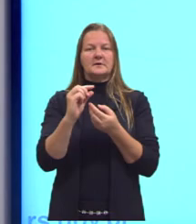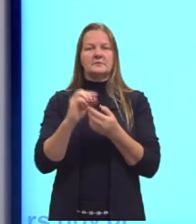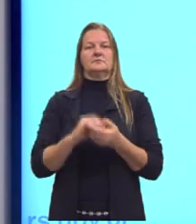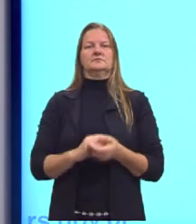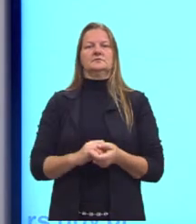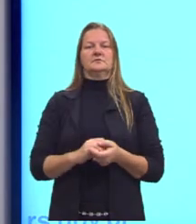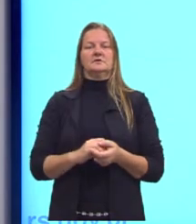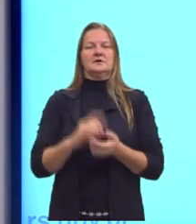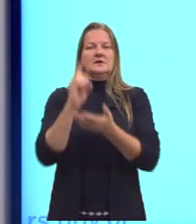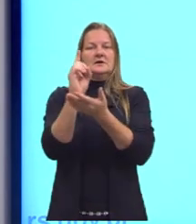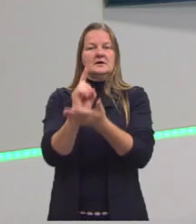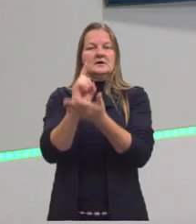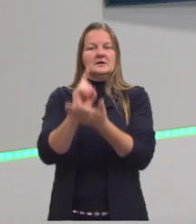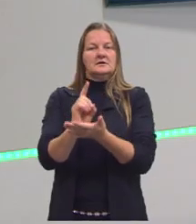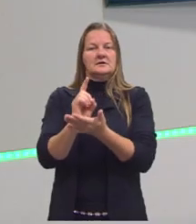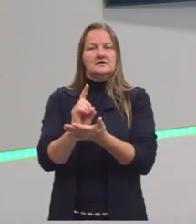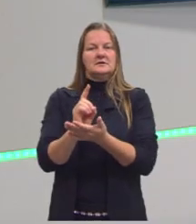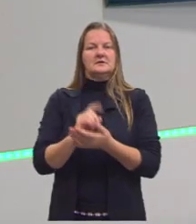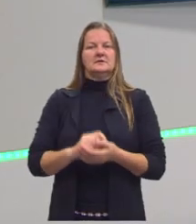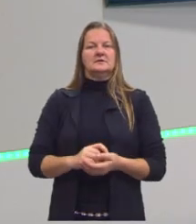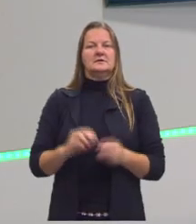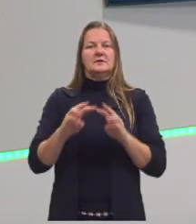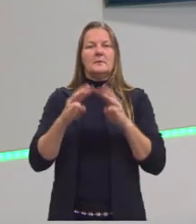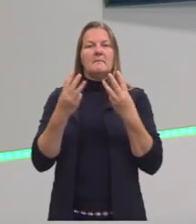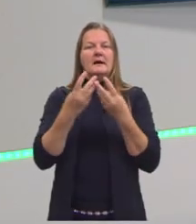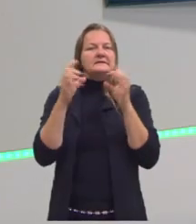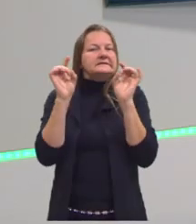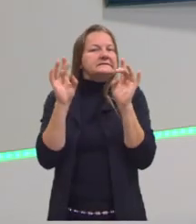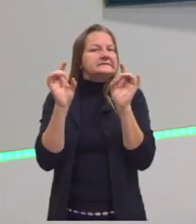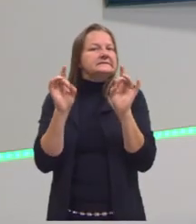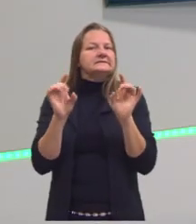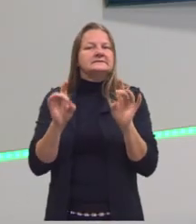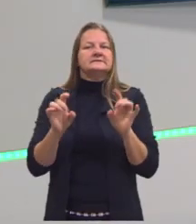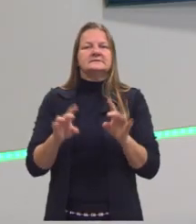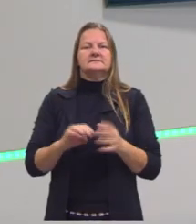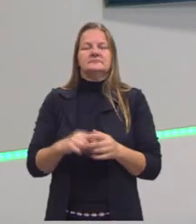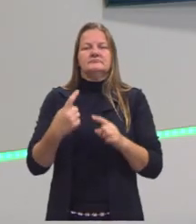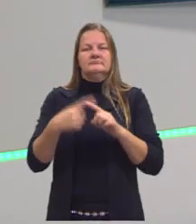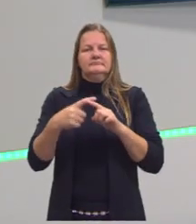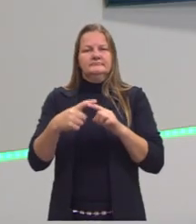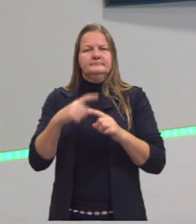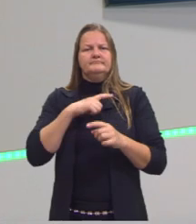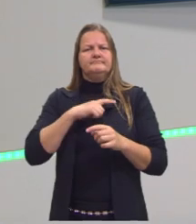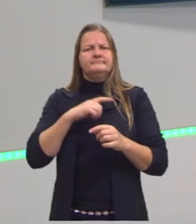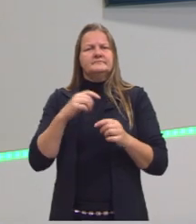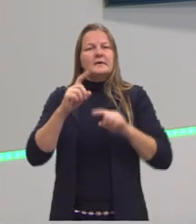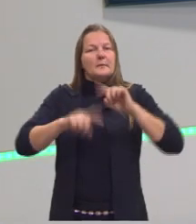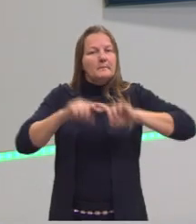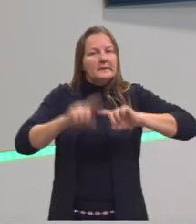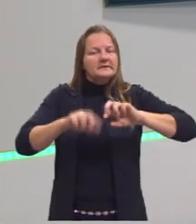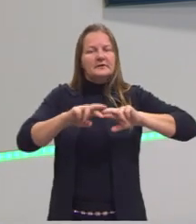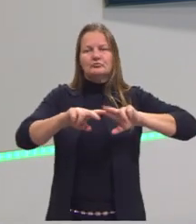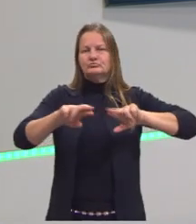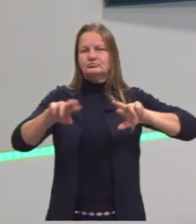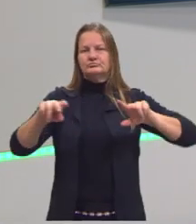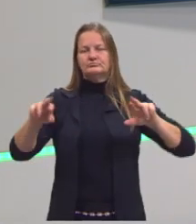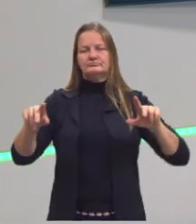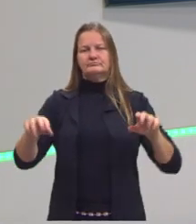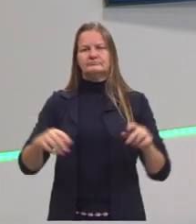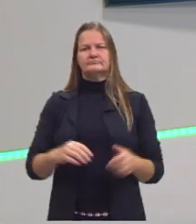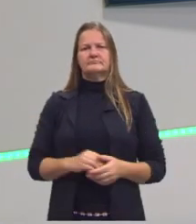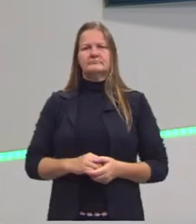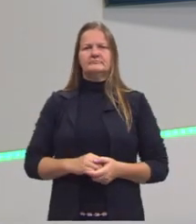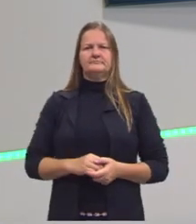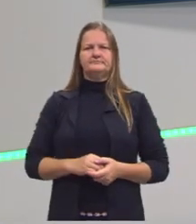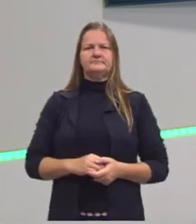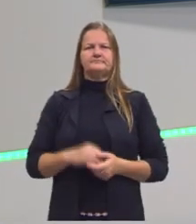densidade pode ser chamada também de massa específica. Por quê? Porque a gente depende do material que a gente está falando. Antes a gente